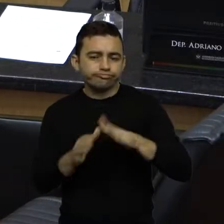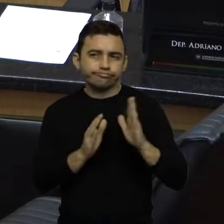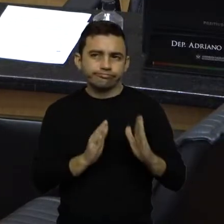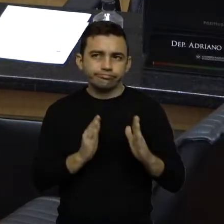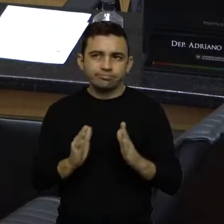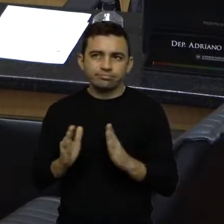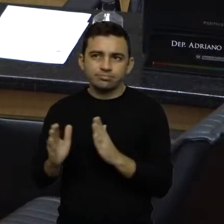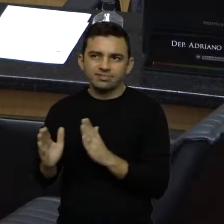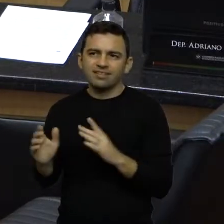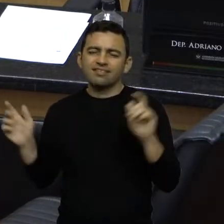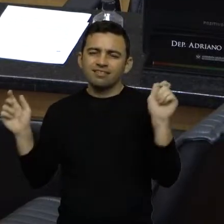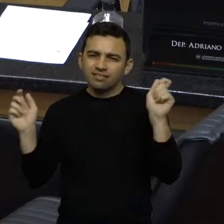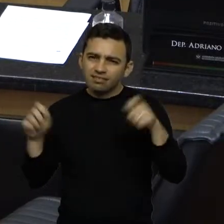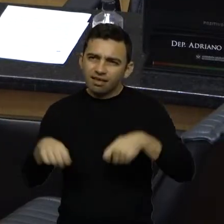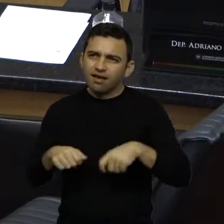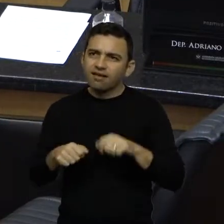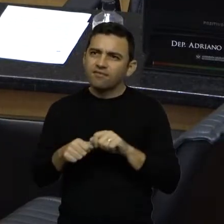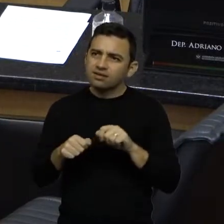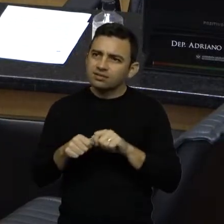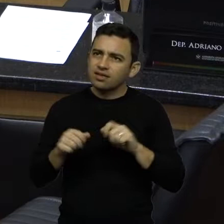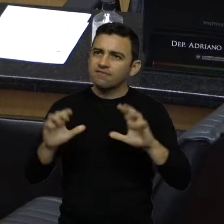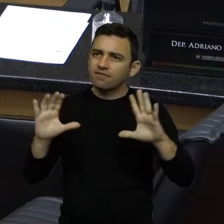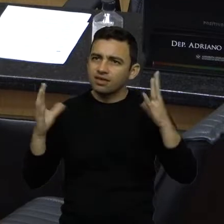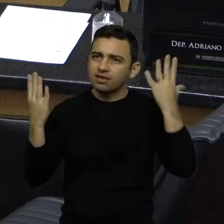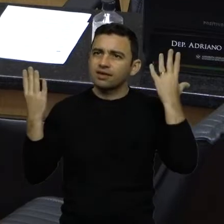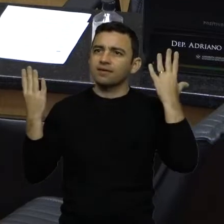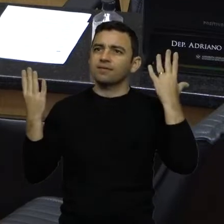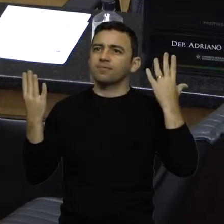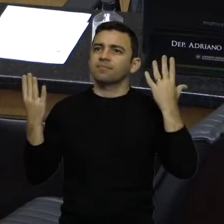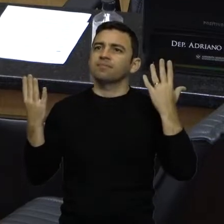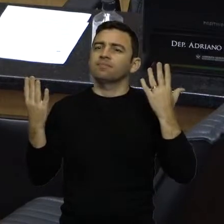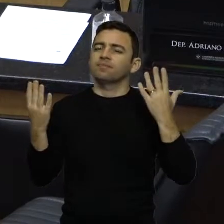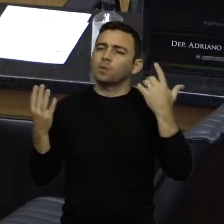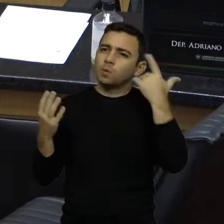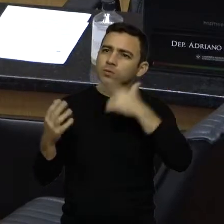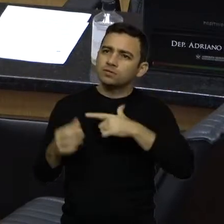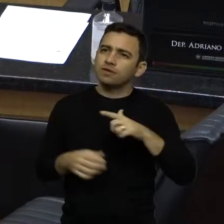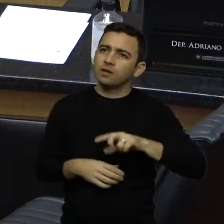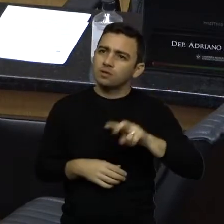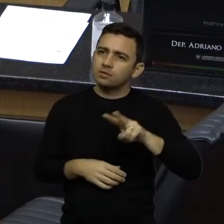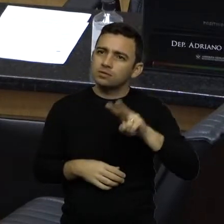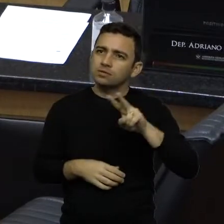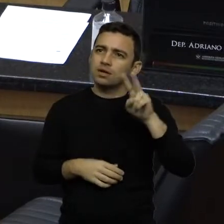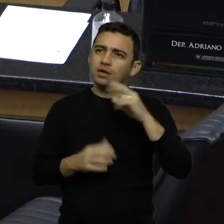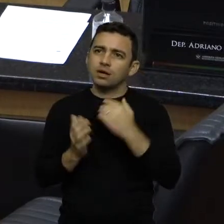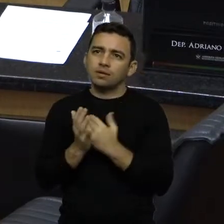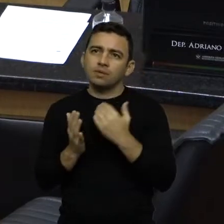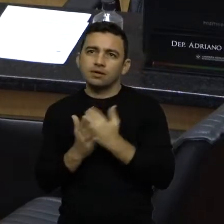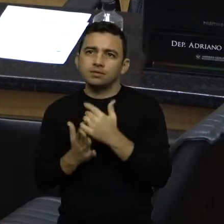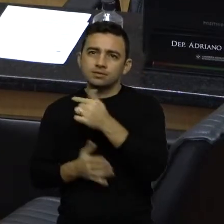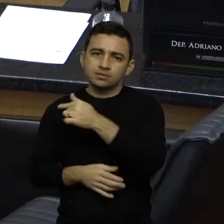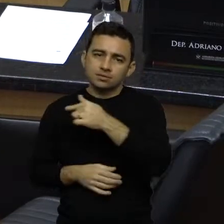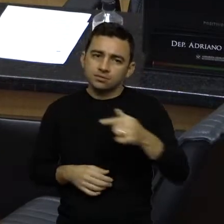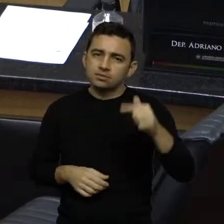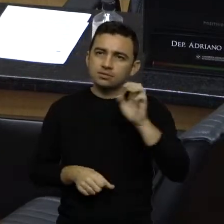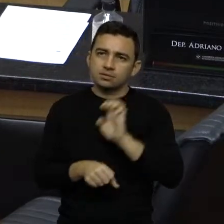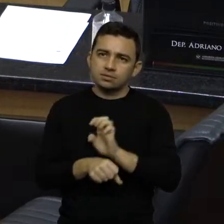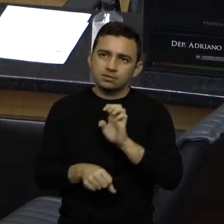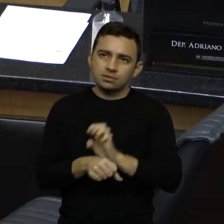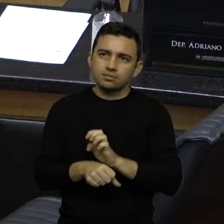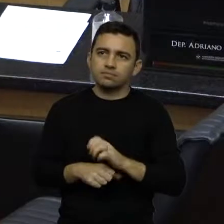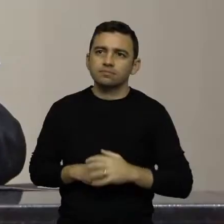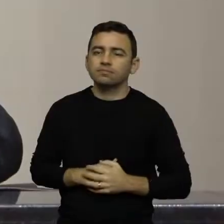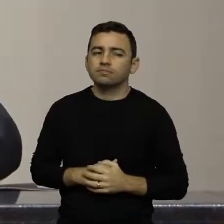os eventos para valorizar cada vez mais a Semana Estadual da Televisão de Santa Catarina.